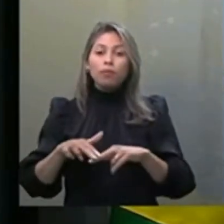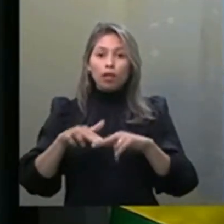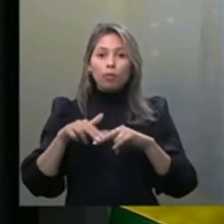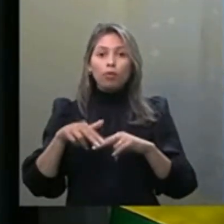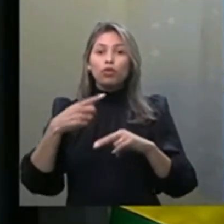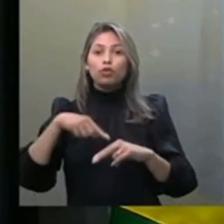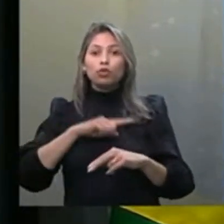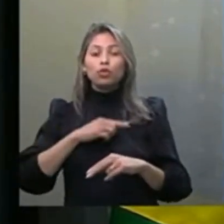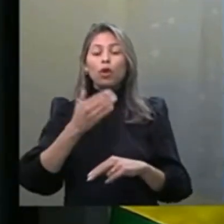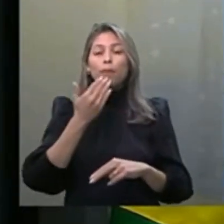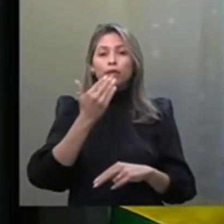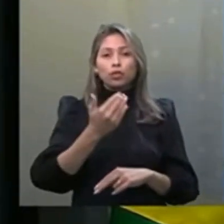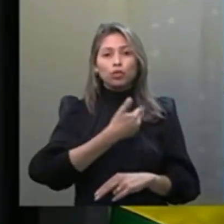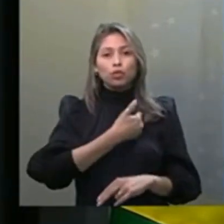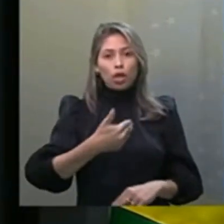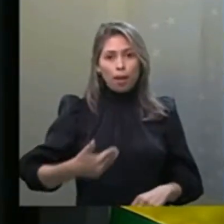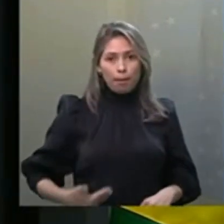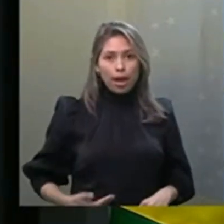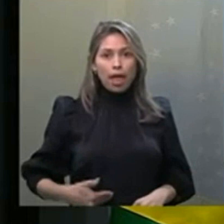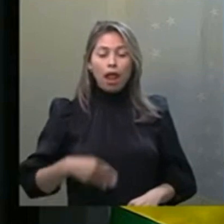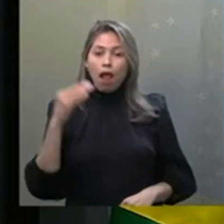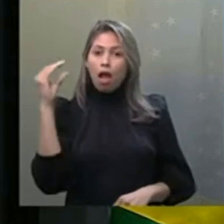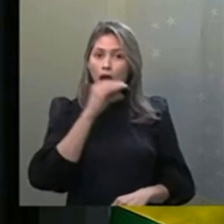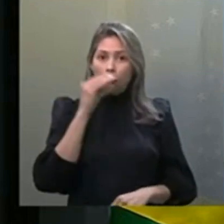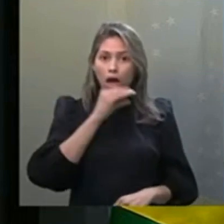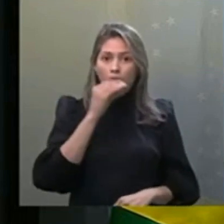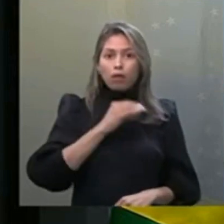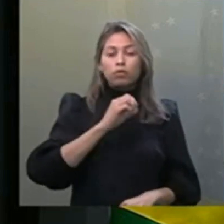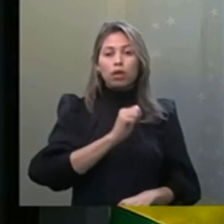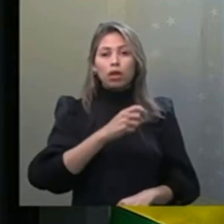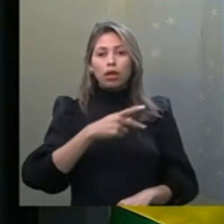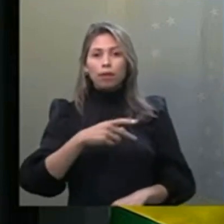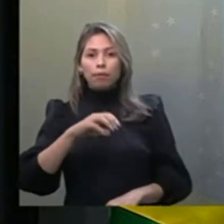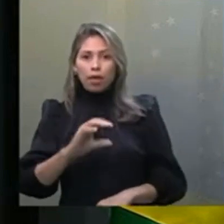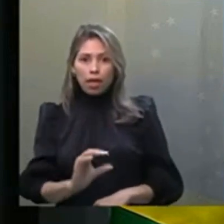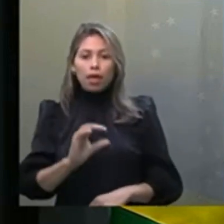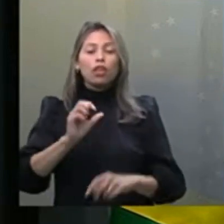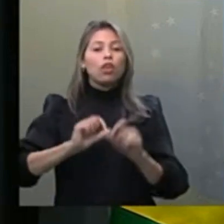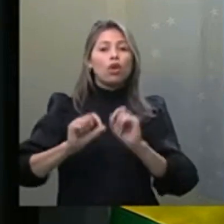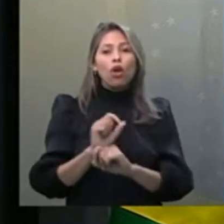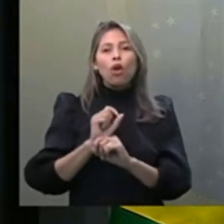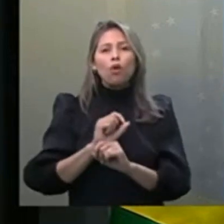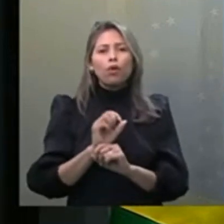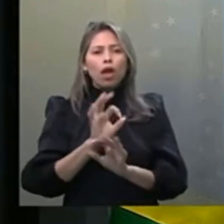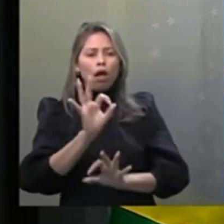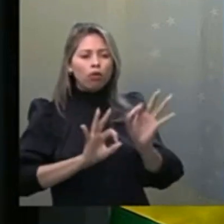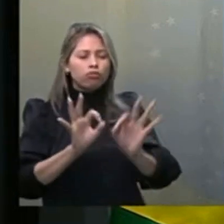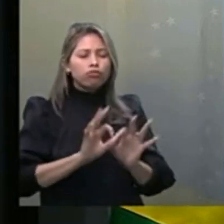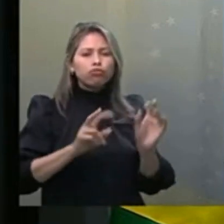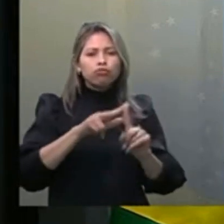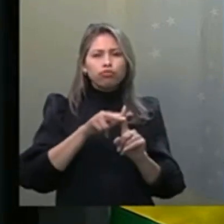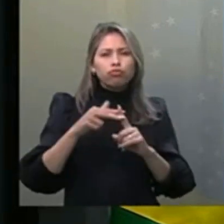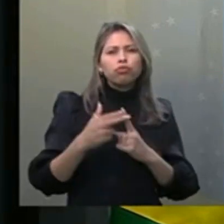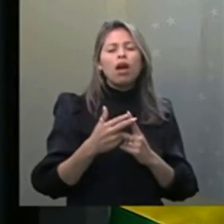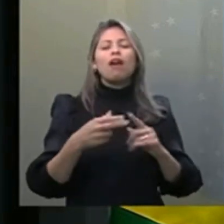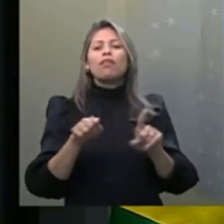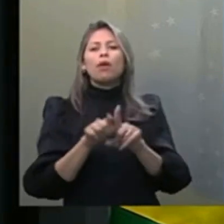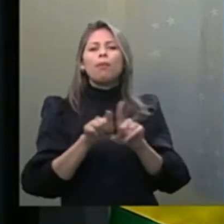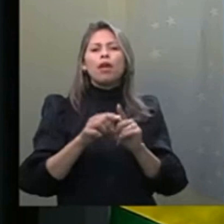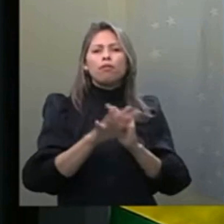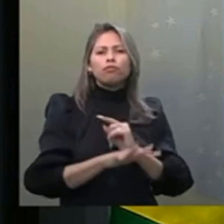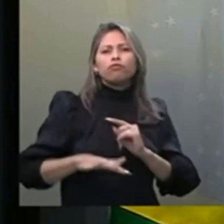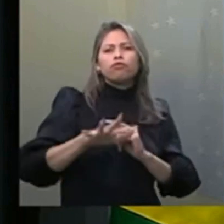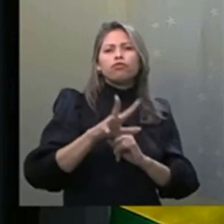presidente, agilizar a votação dessa PEC, dando uma estrutura compatível às demandas da Força